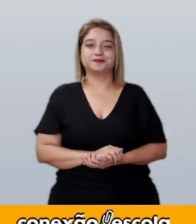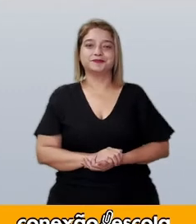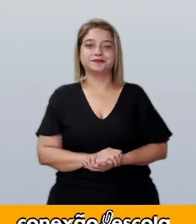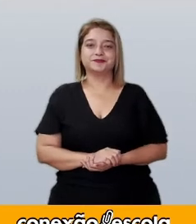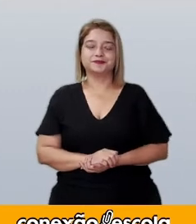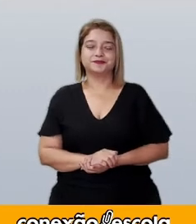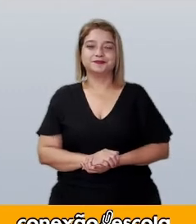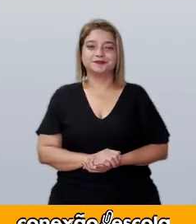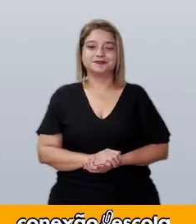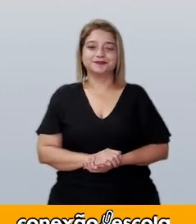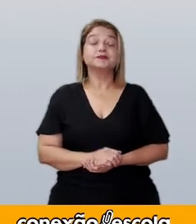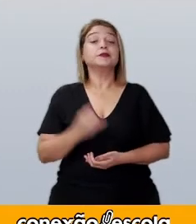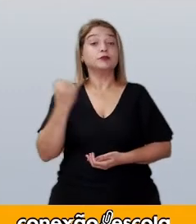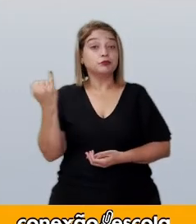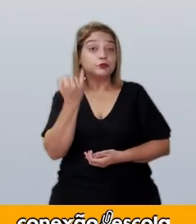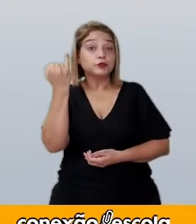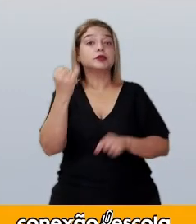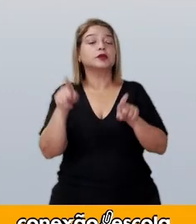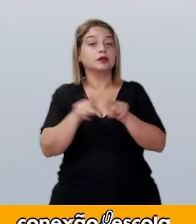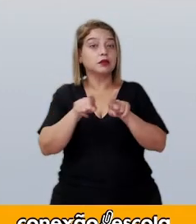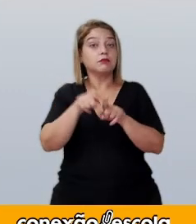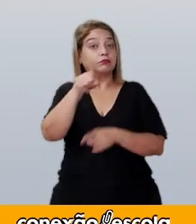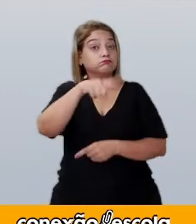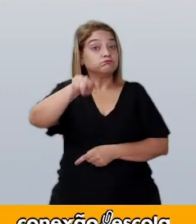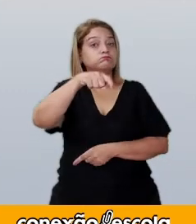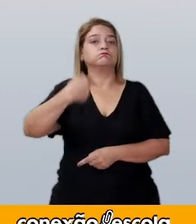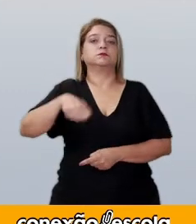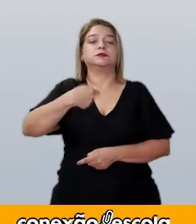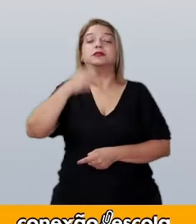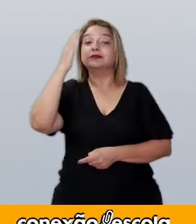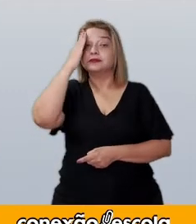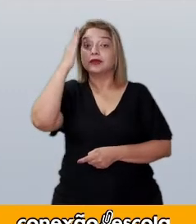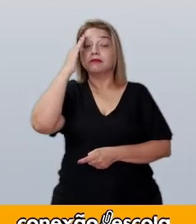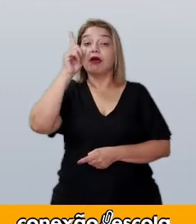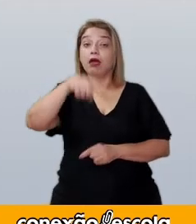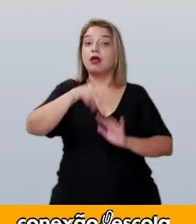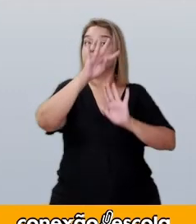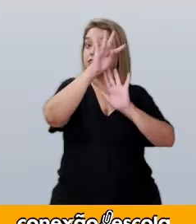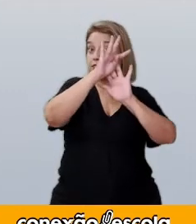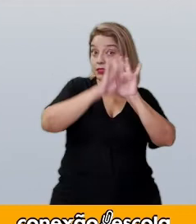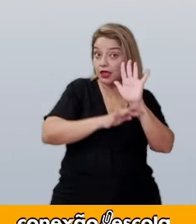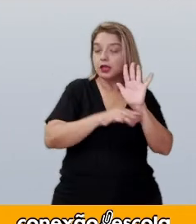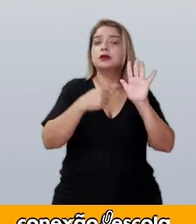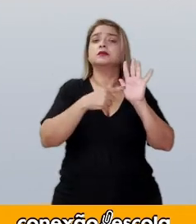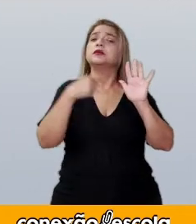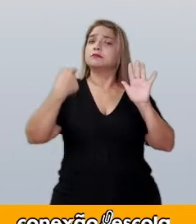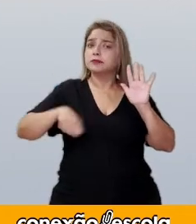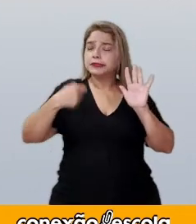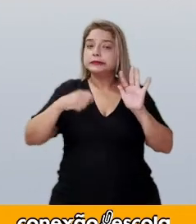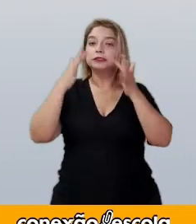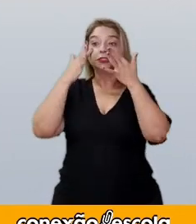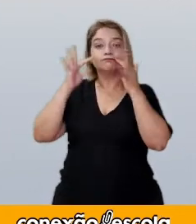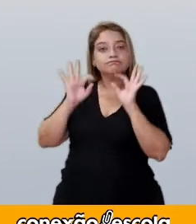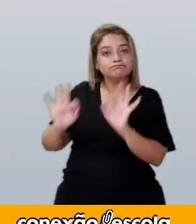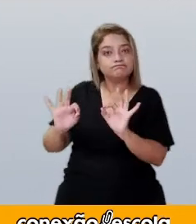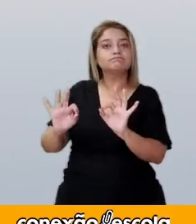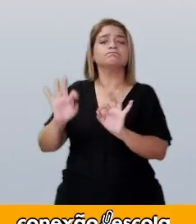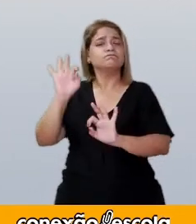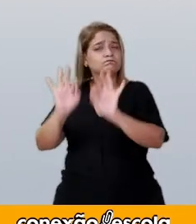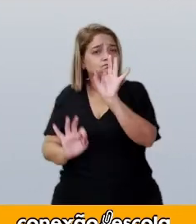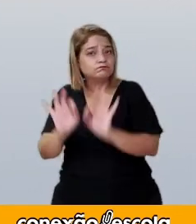E é importante saber, é um texto que exige muita precisão,